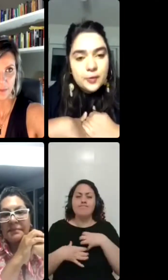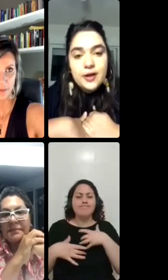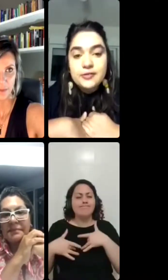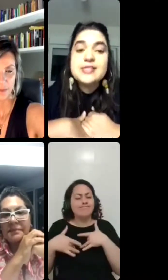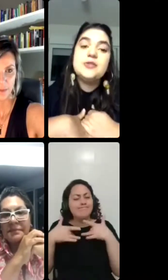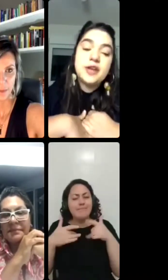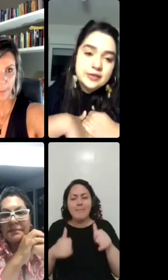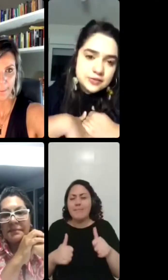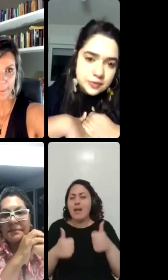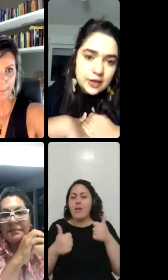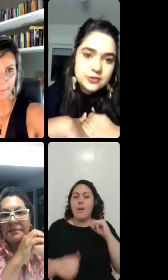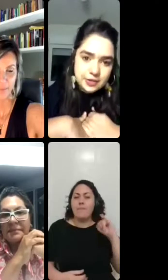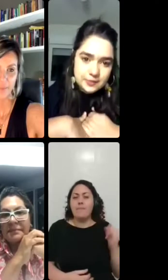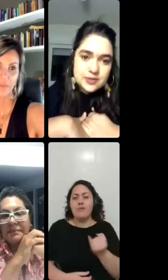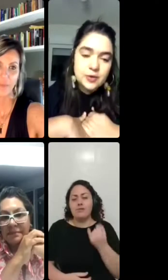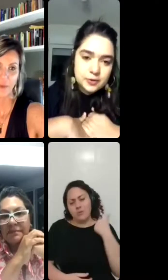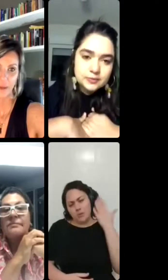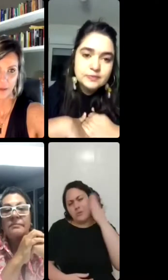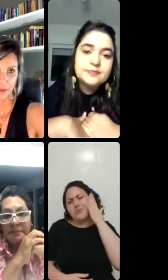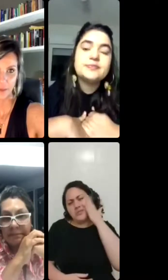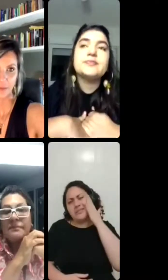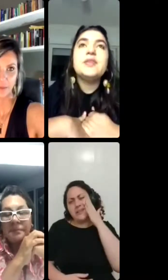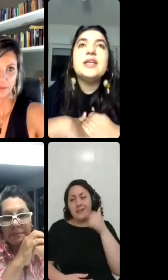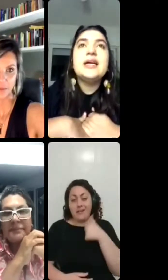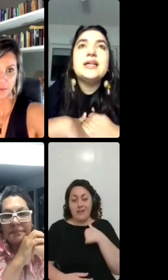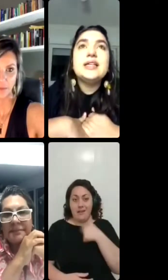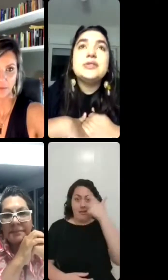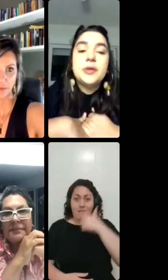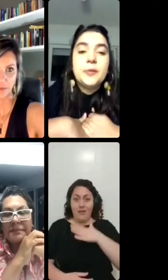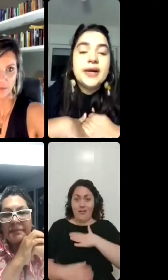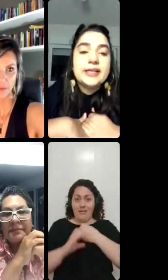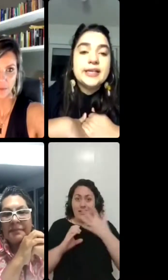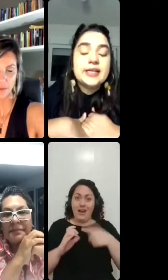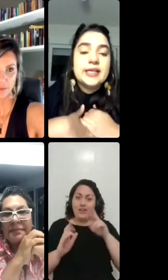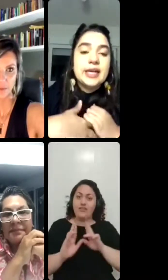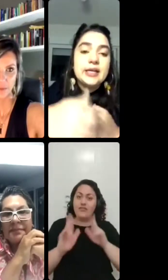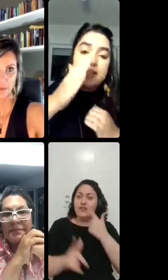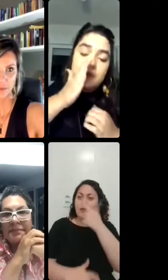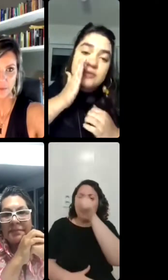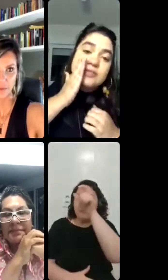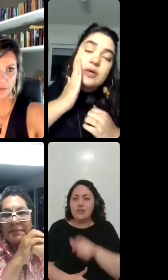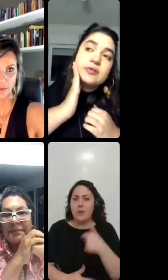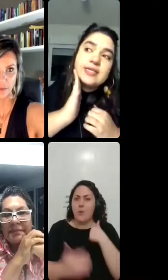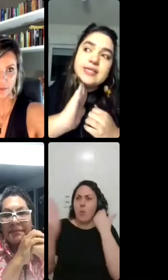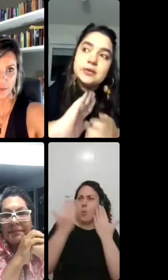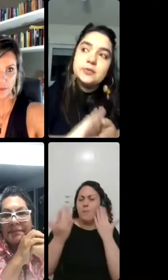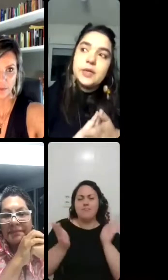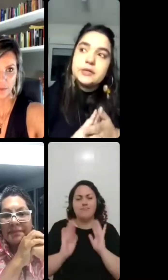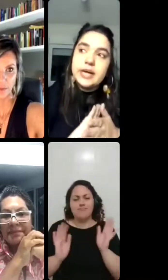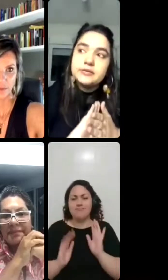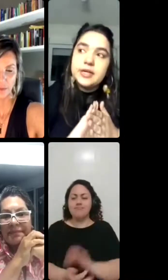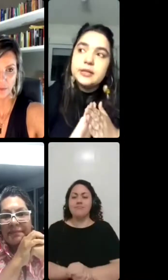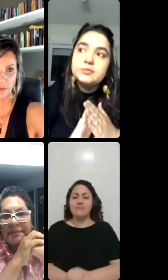que o teu melhor vai ser diferente do melhor de outra pessoa, não se comparar, né? Que nem quando isso aconteceu,